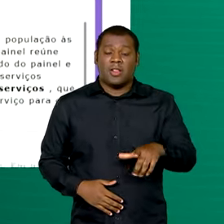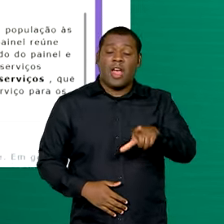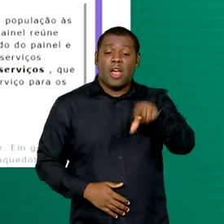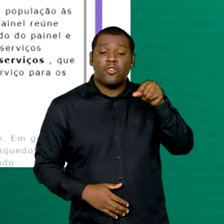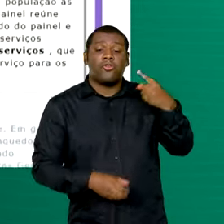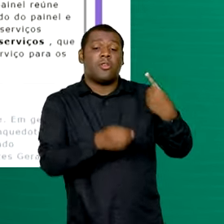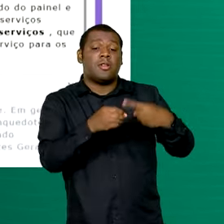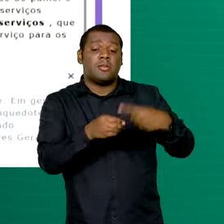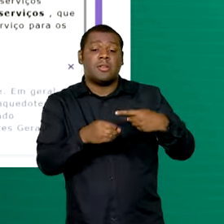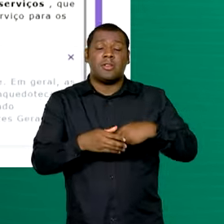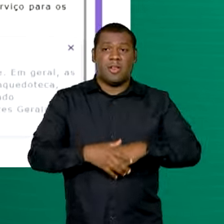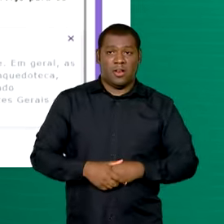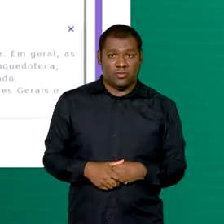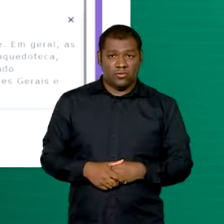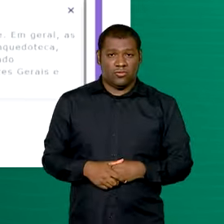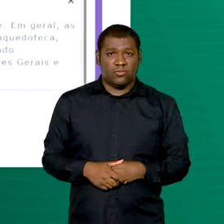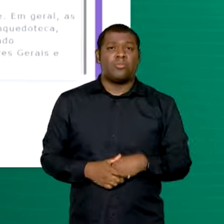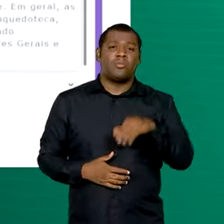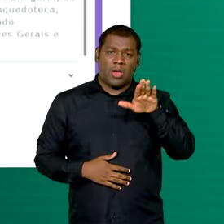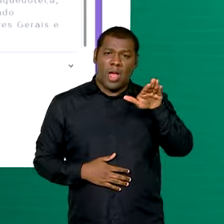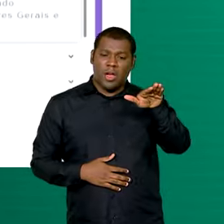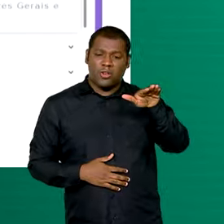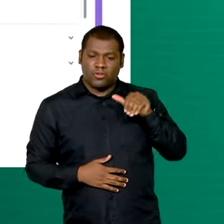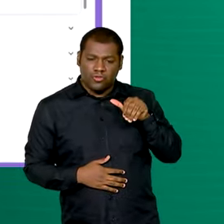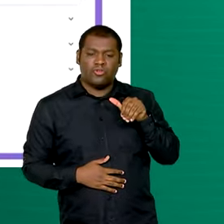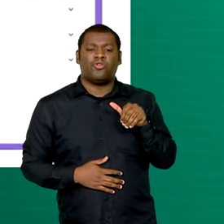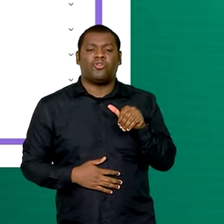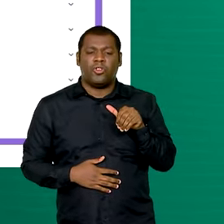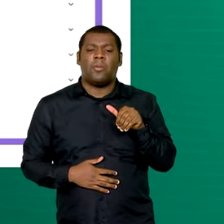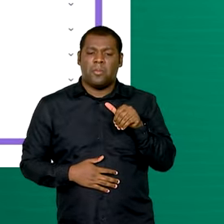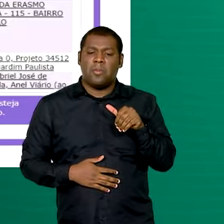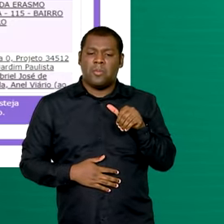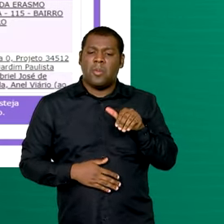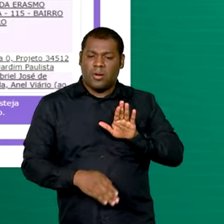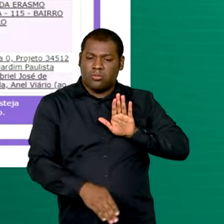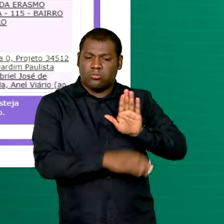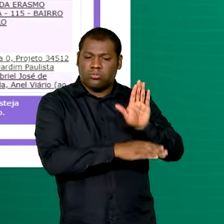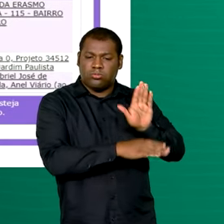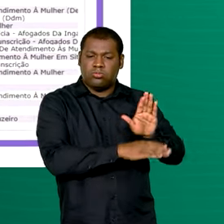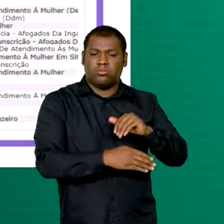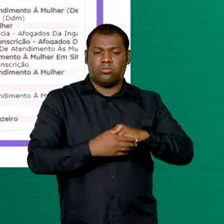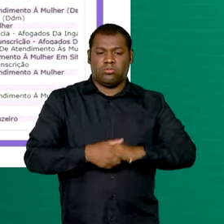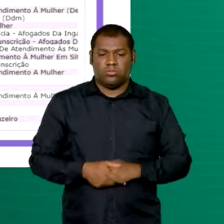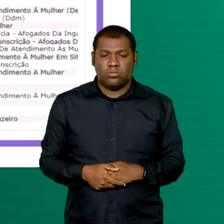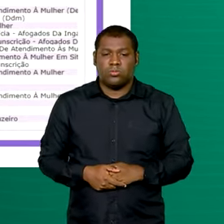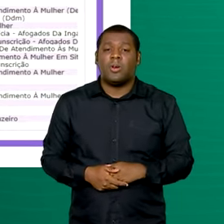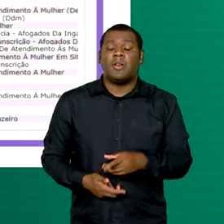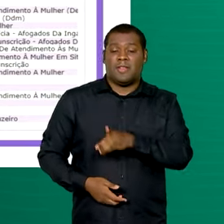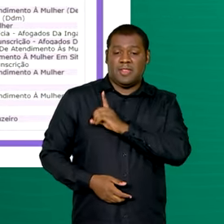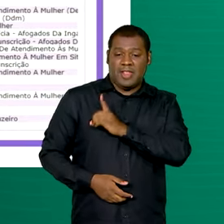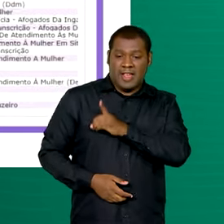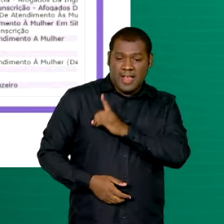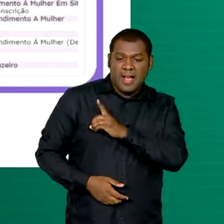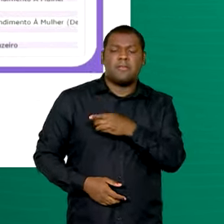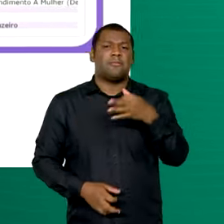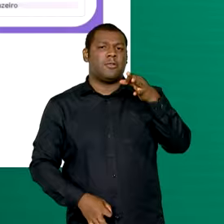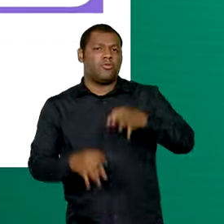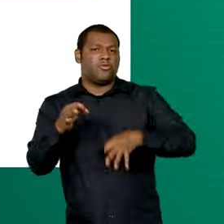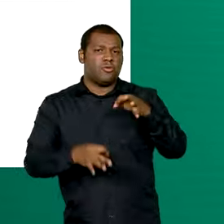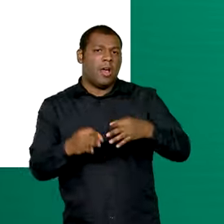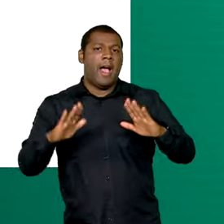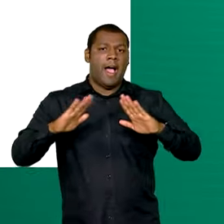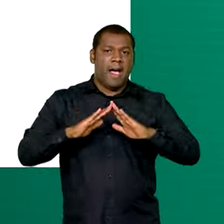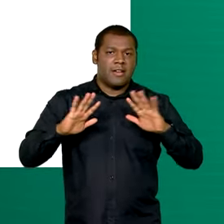para saber quais serviços estão disponíveis na sua localidade. O painel lista delegacias, juizados, casas de